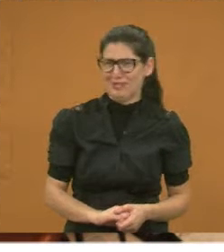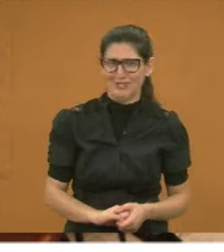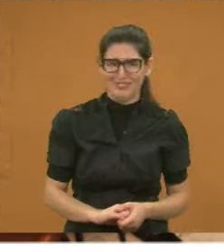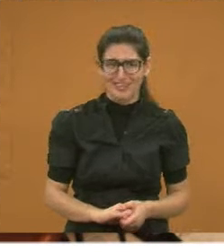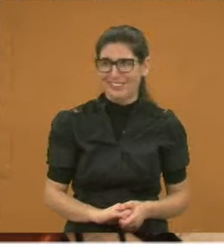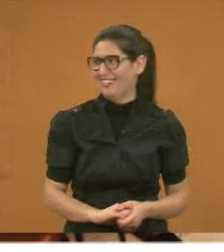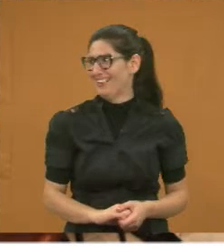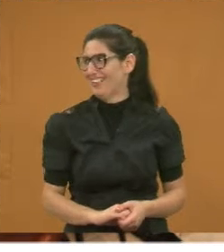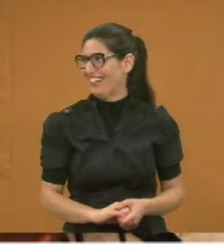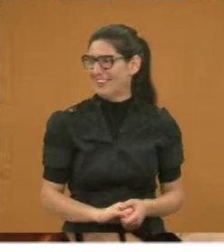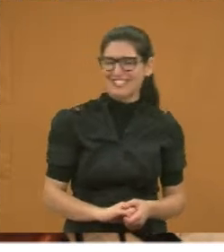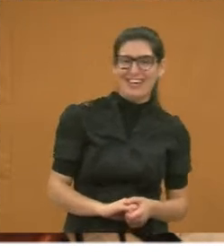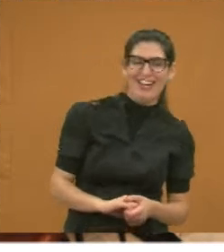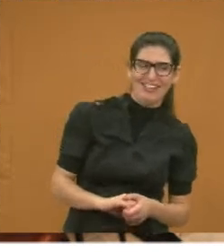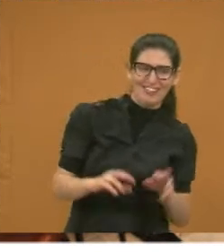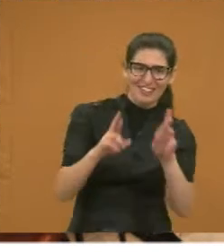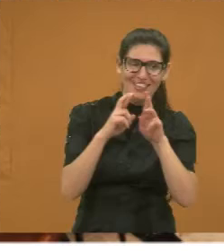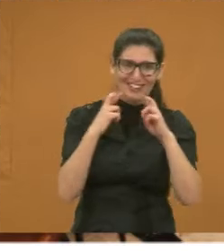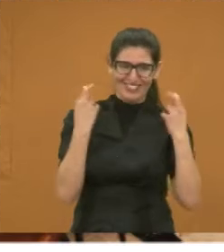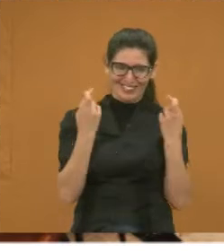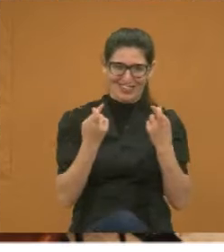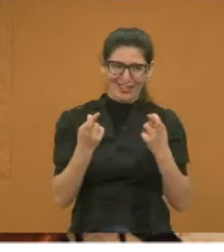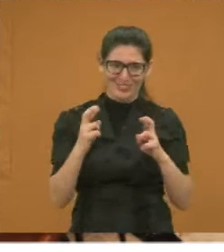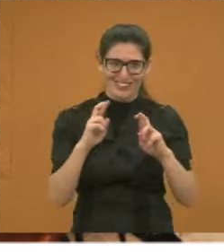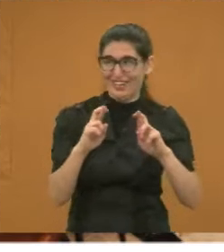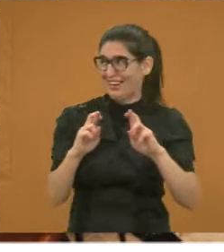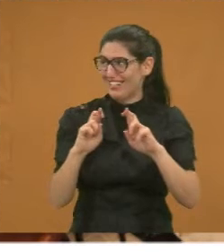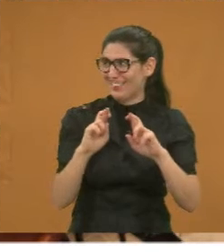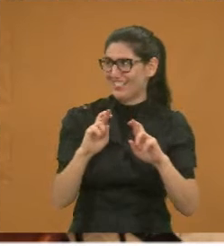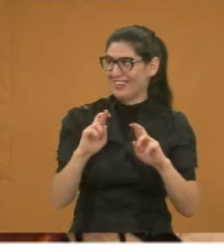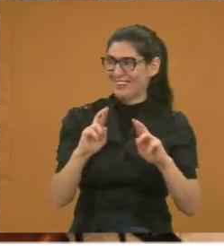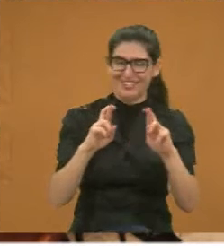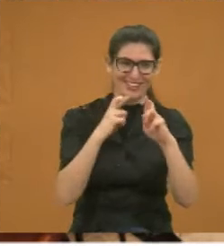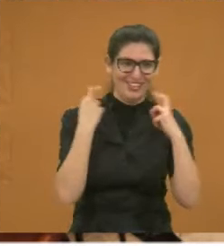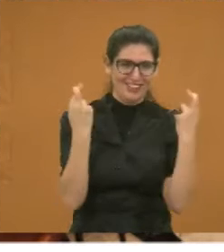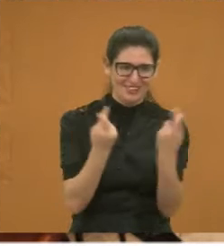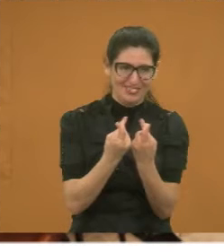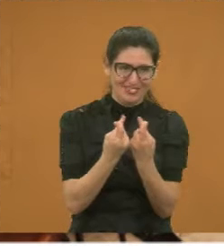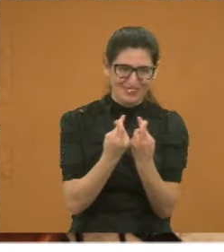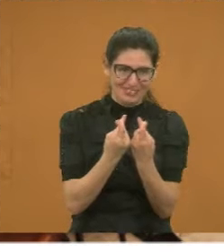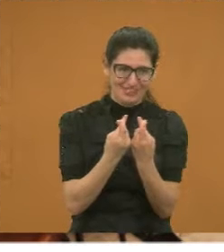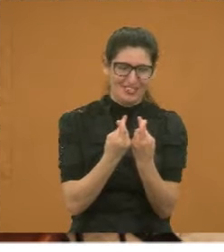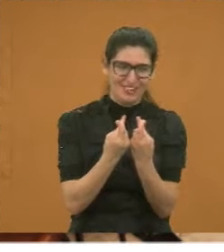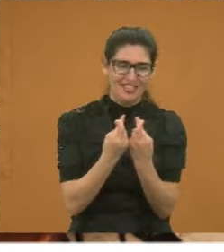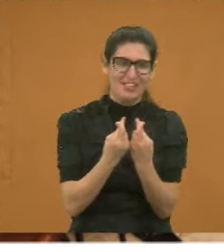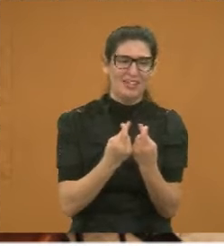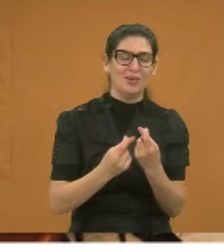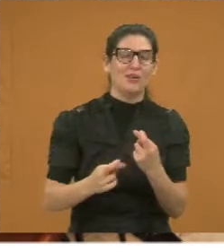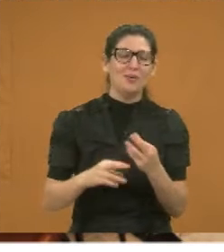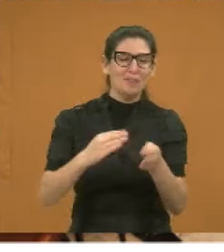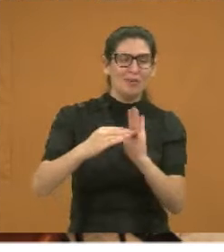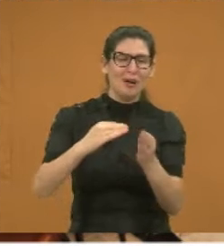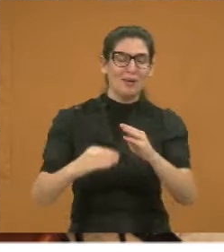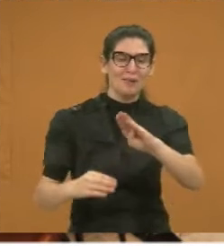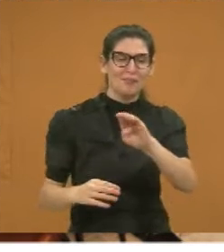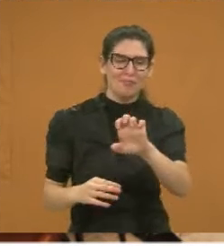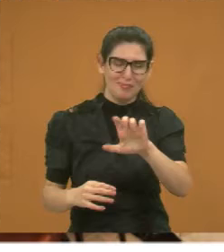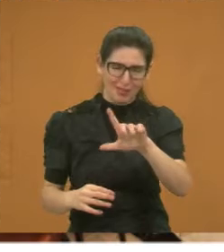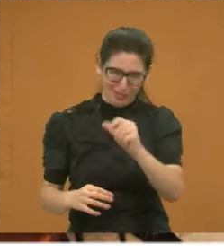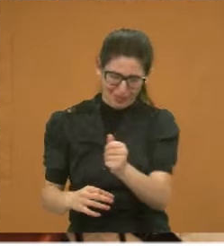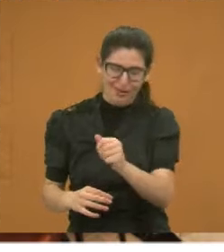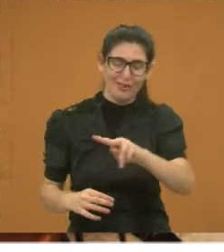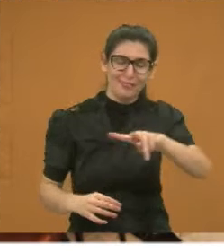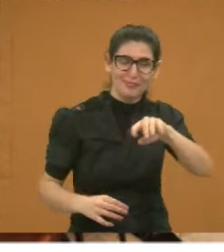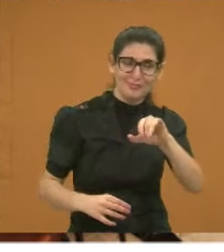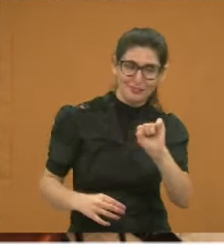Reuniões sobre regularização fundiária na Nubela Vista 2. O presidente